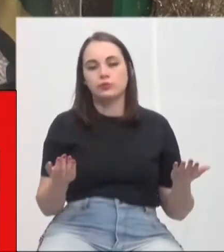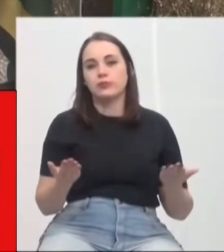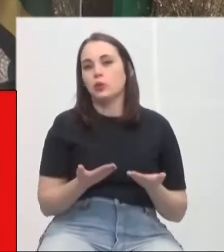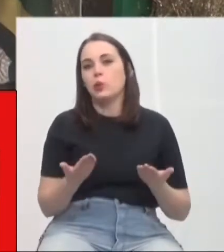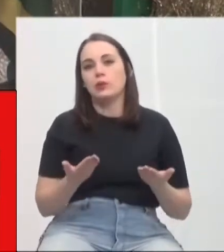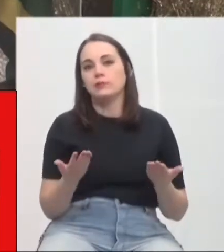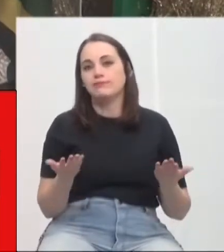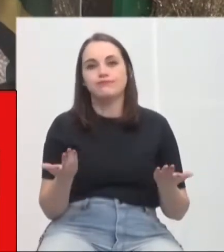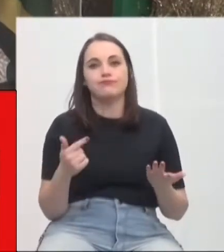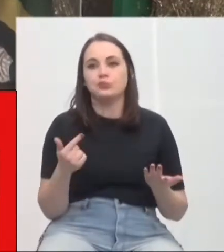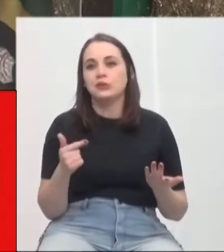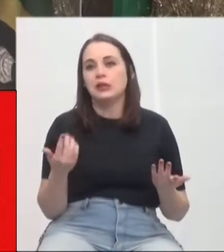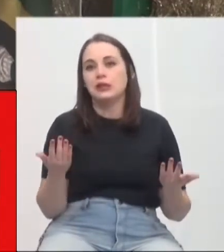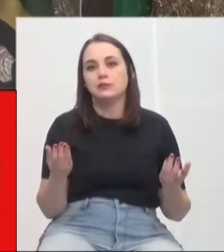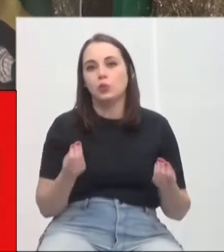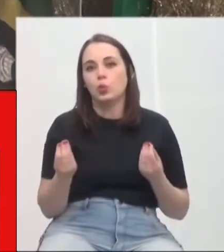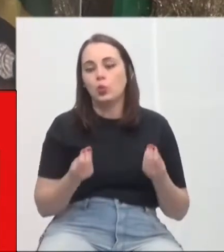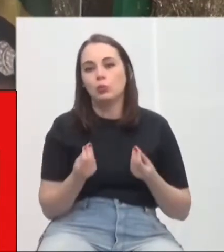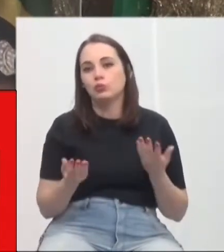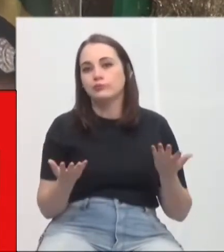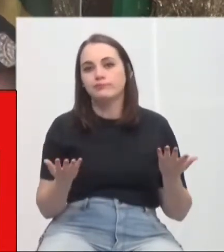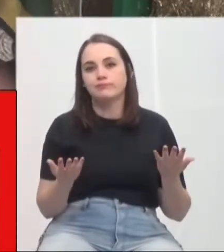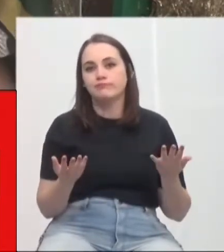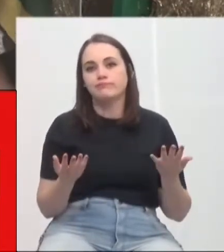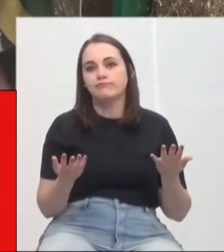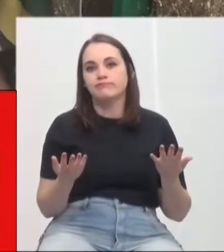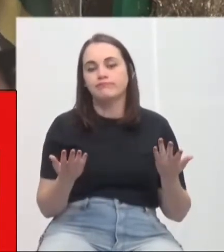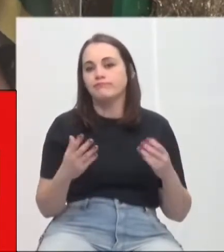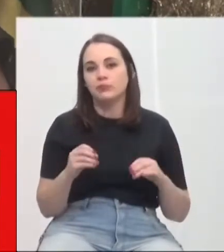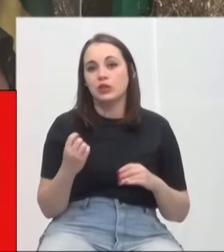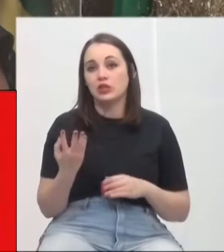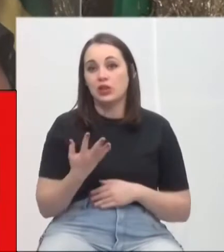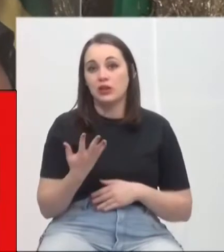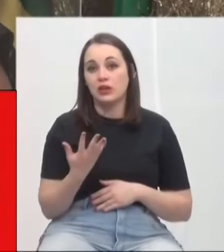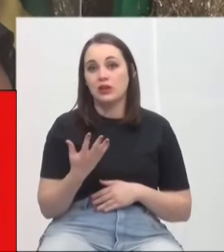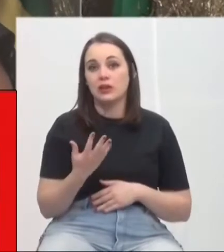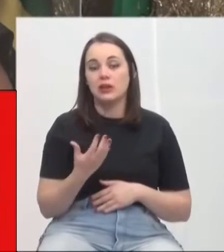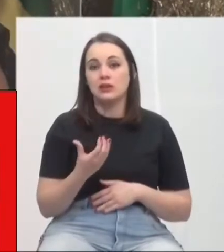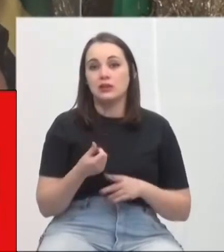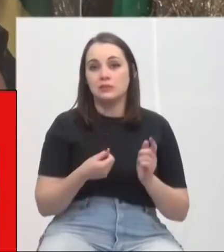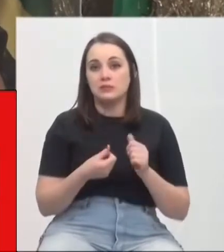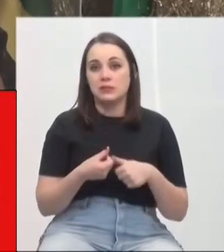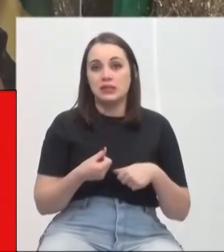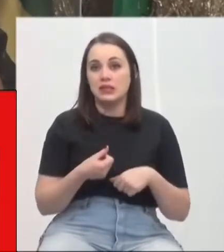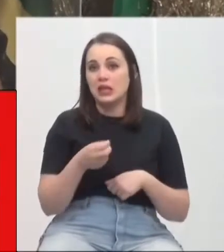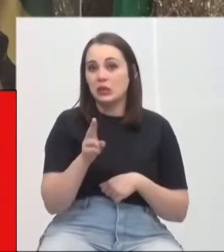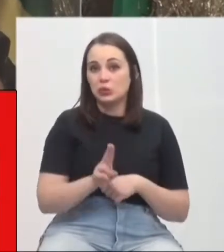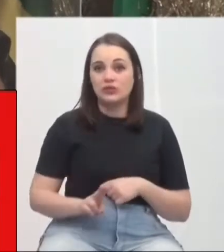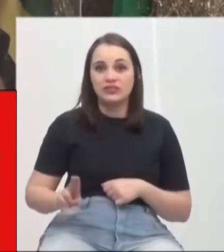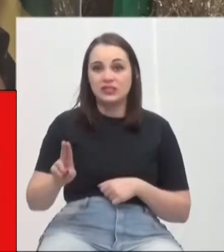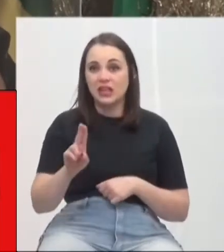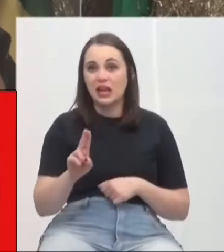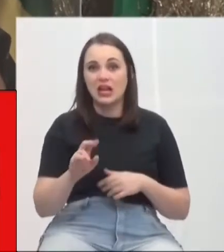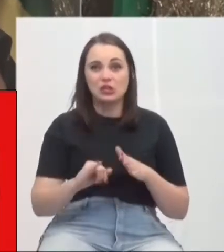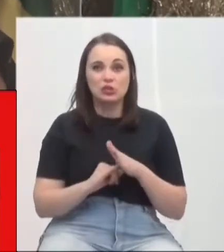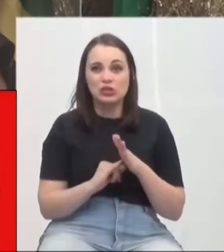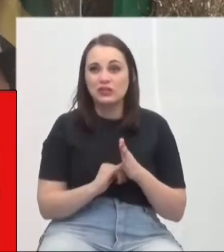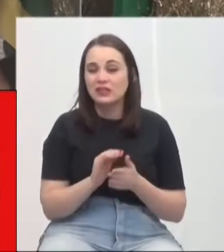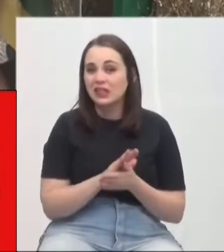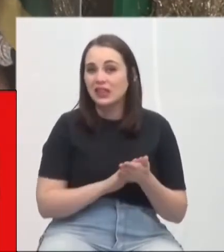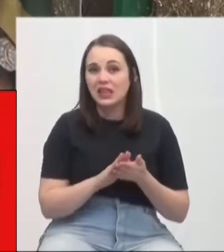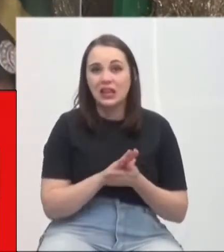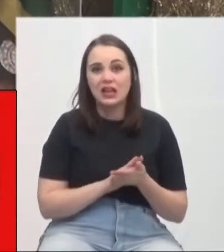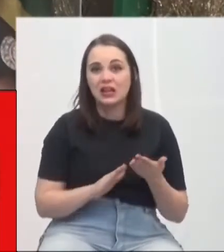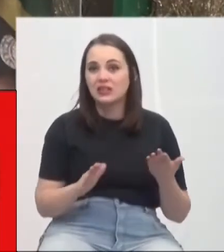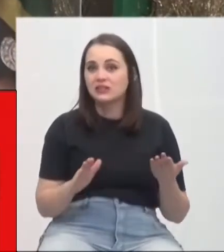dizer que nós estamos chegando, já estamos no segundo semestre, e nem as universidades federais, e nem os institutos